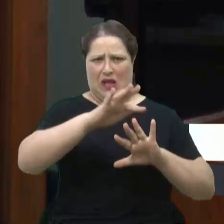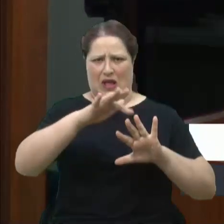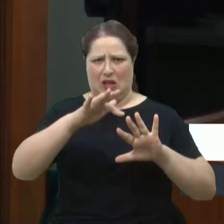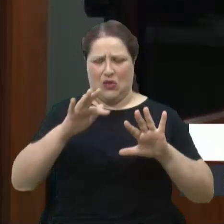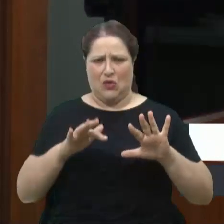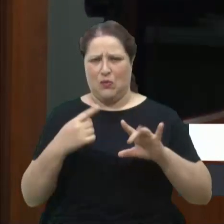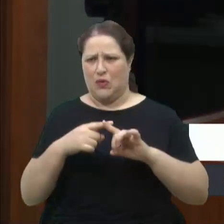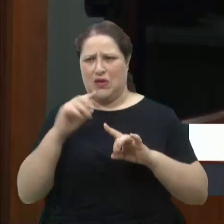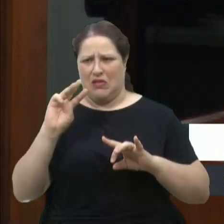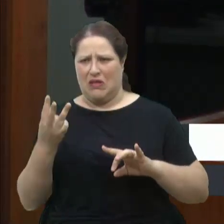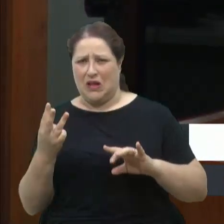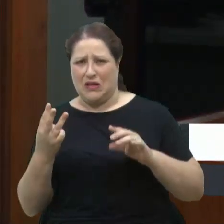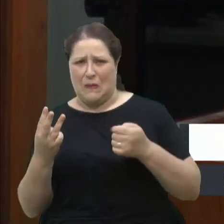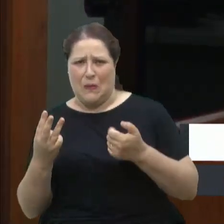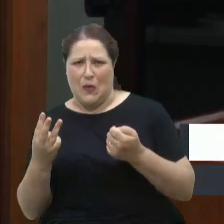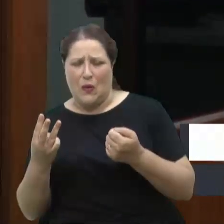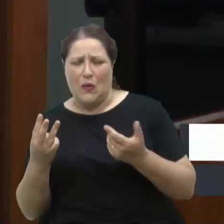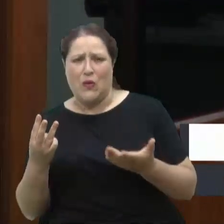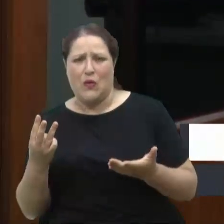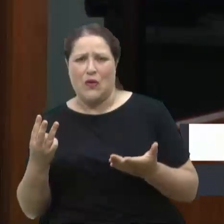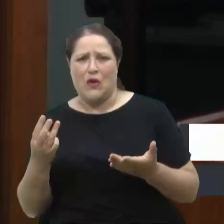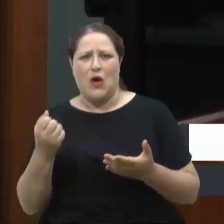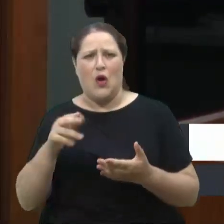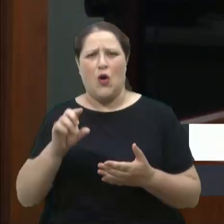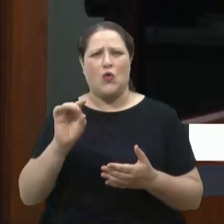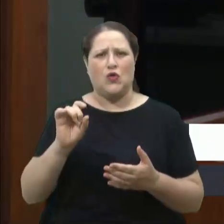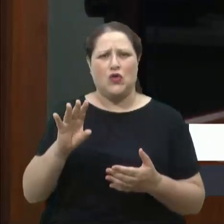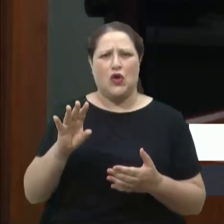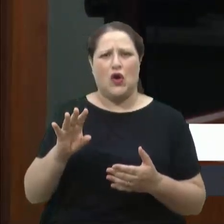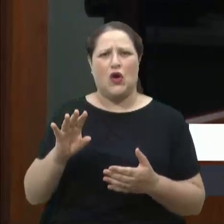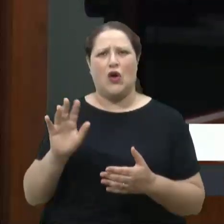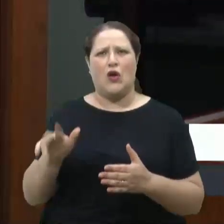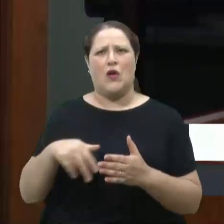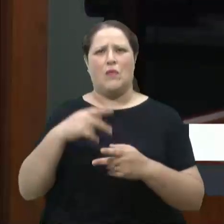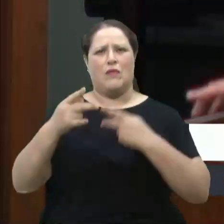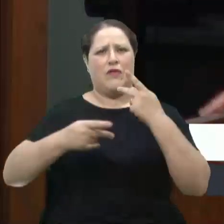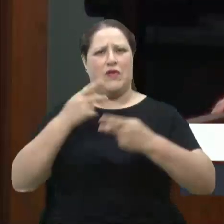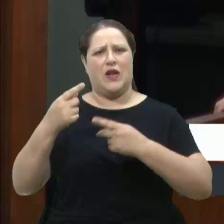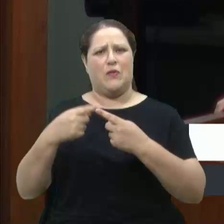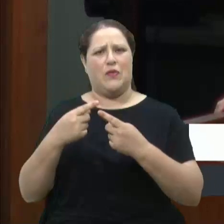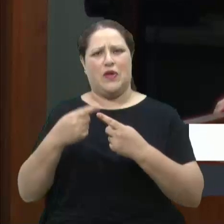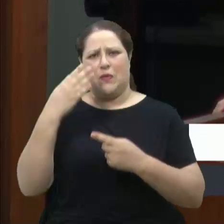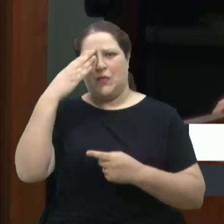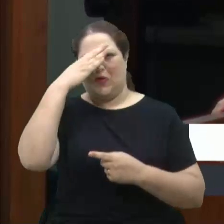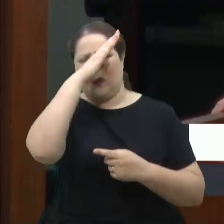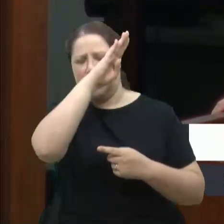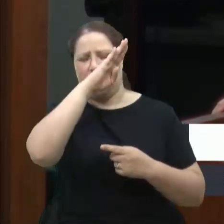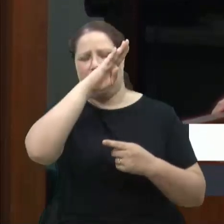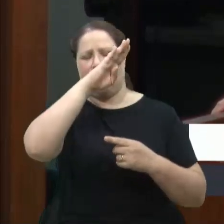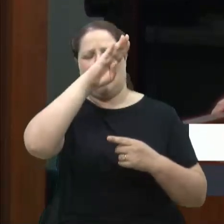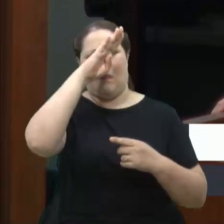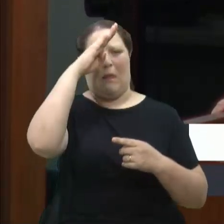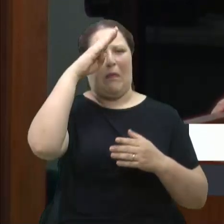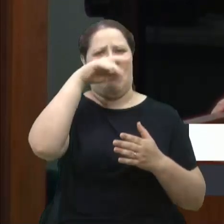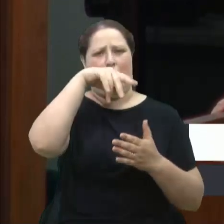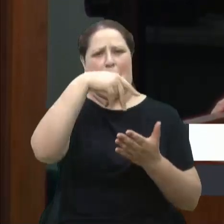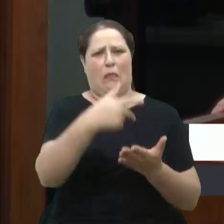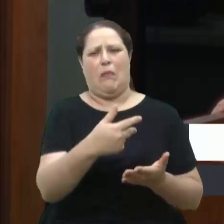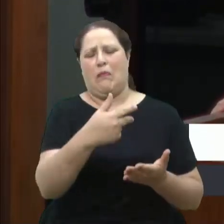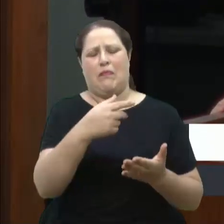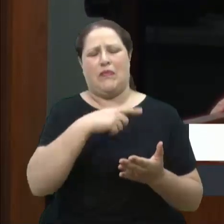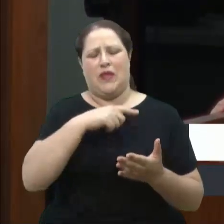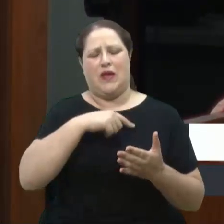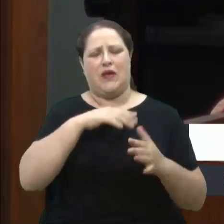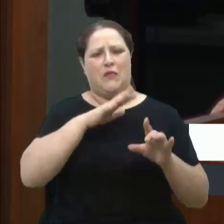não é o suficiente? Ou é só para fazer palanque, porque o bolsonarismo está caindo por terra e vocês precisam